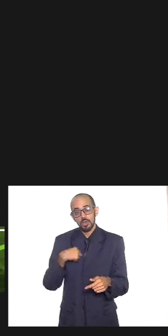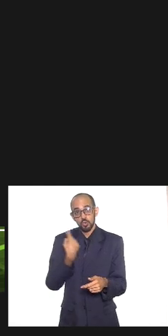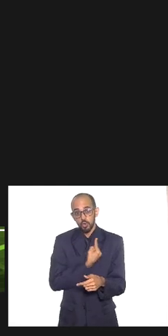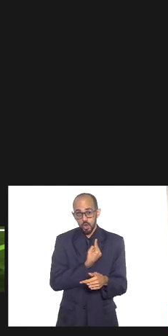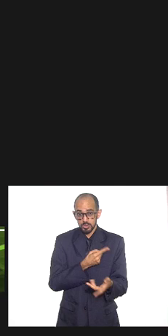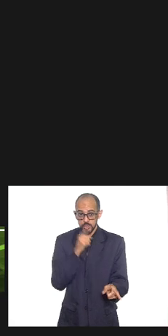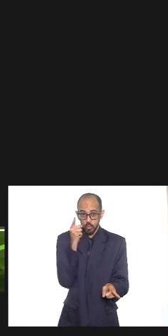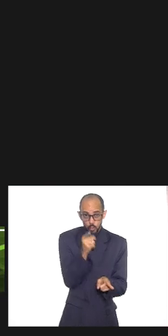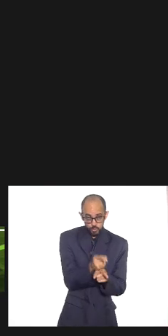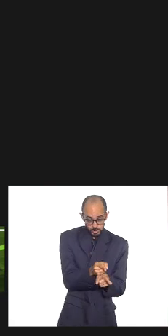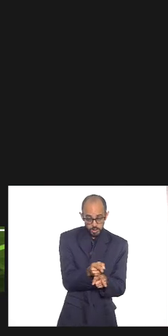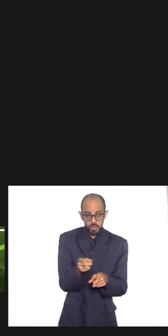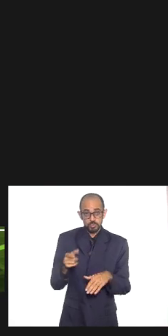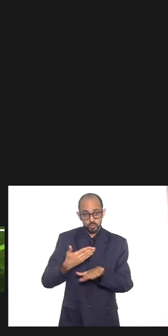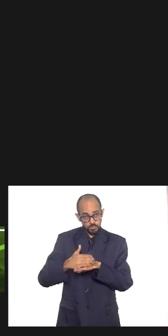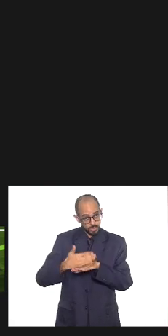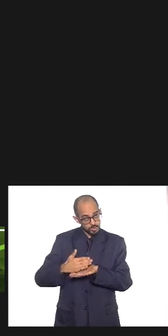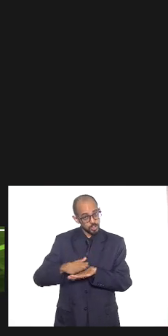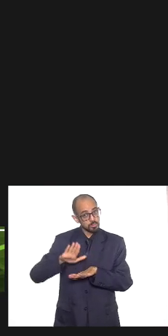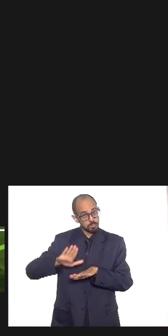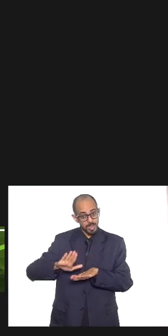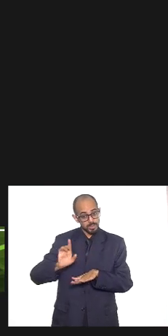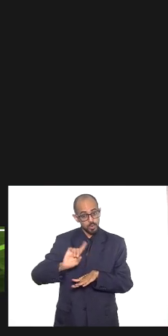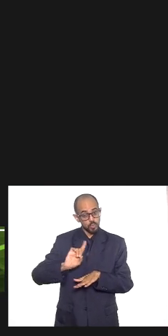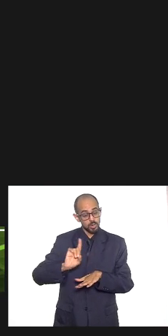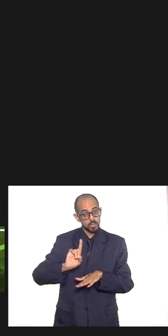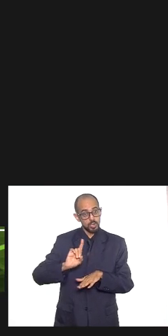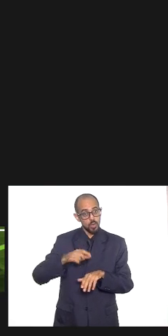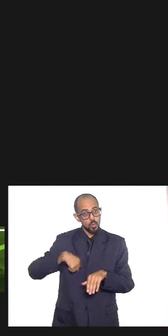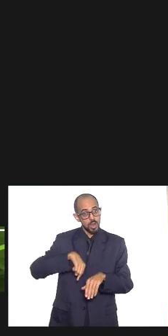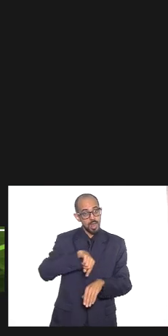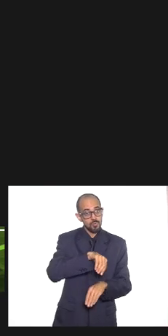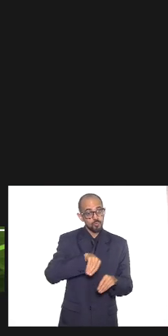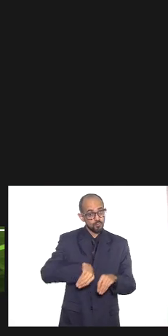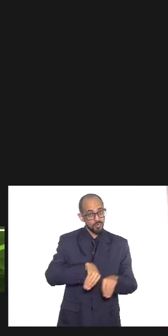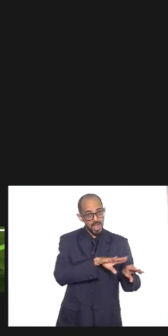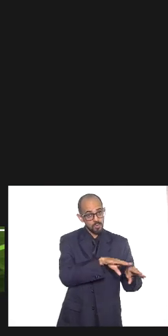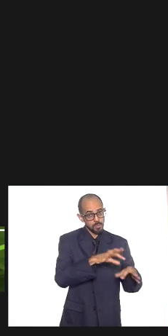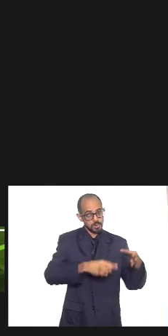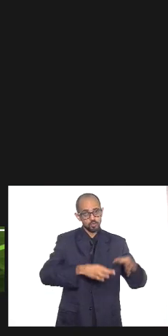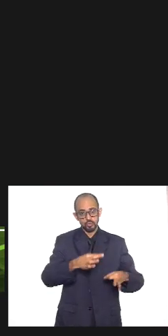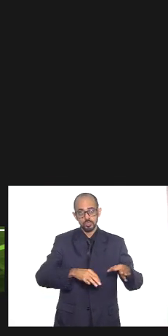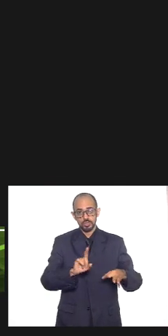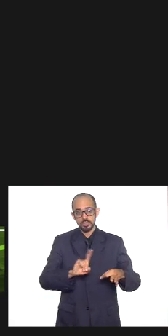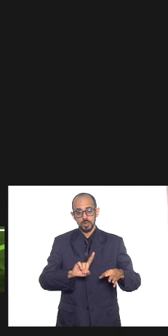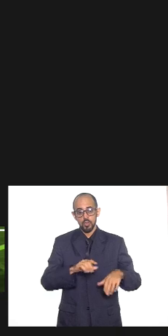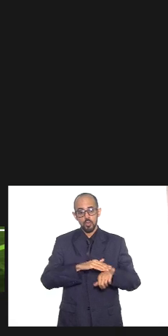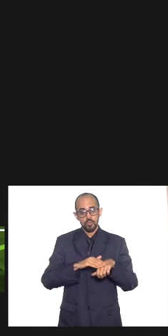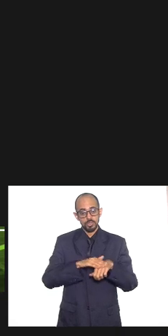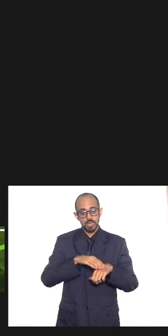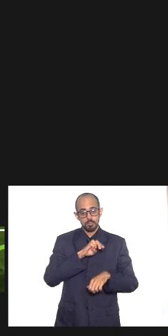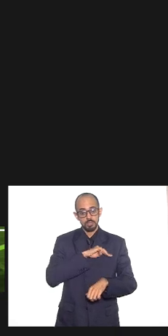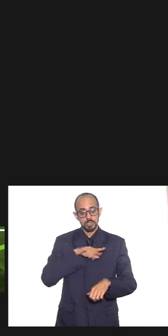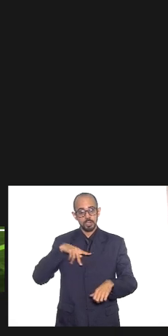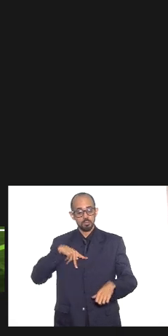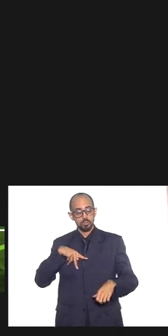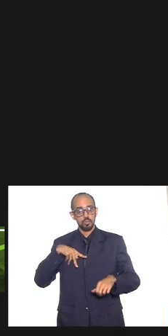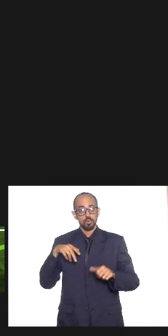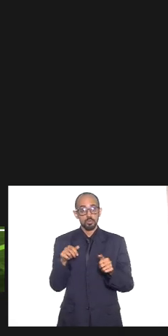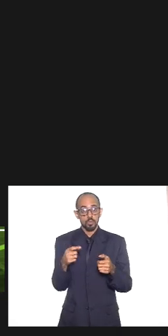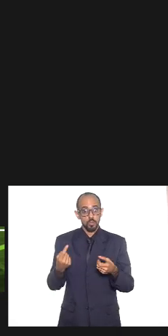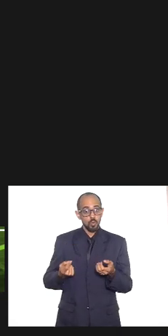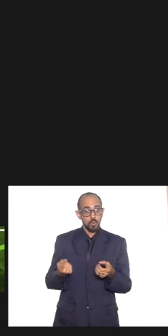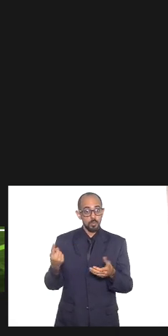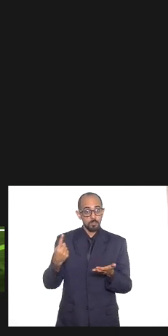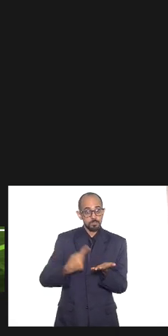autores mas eu não encaminhava a justiça eu conversava com o ministério público havia uma compreensão em parceria do ministério